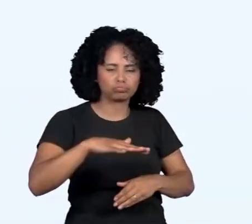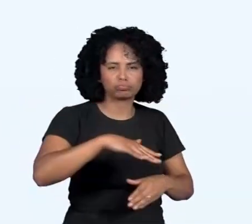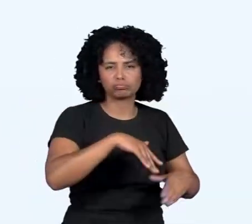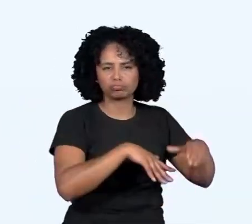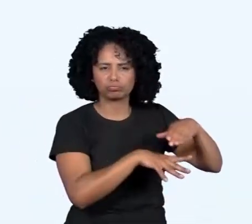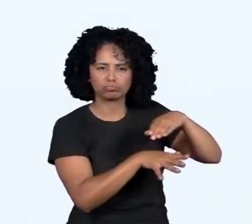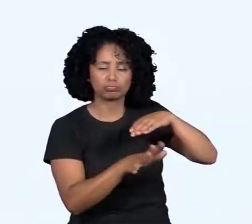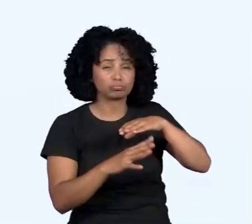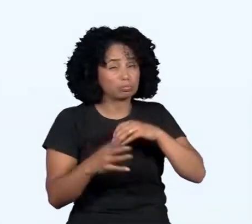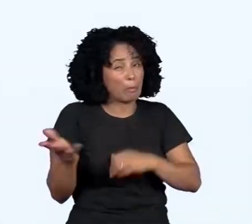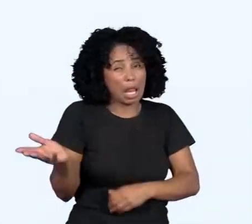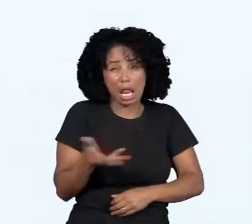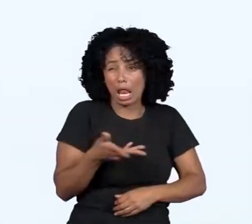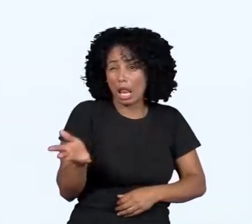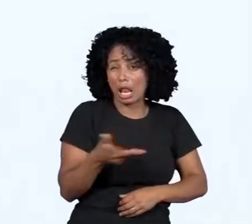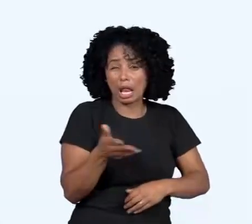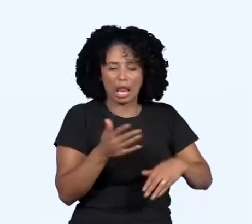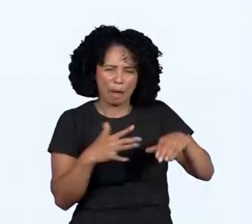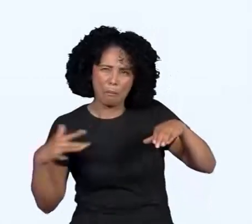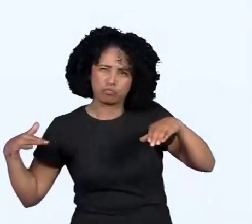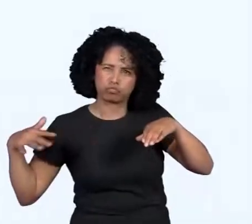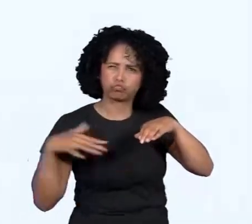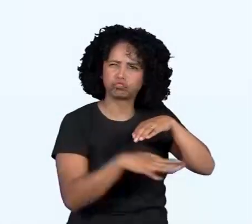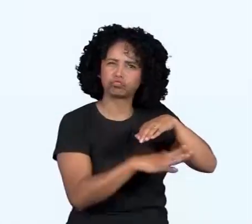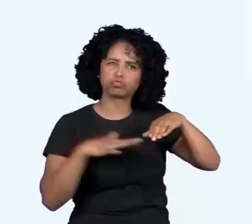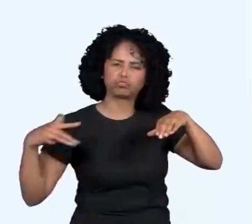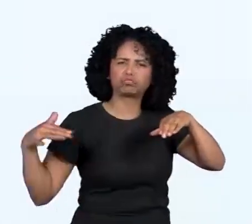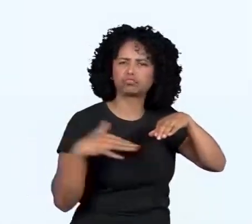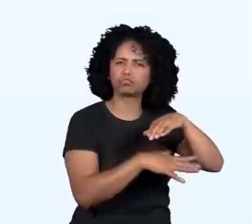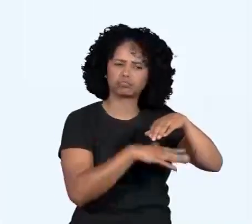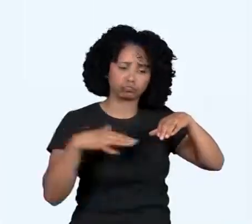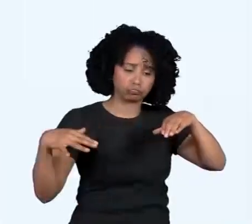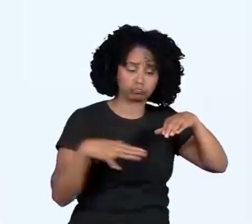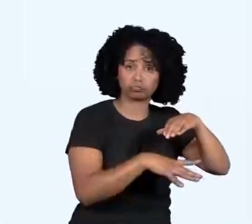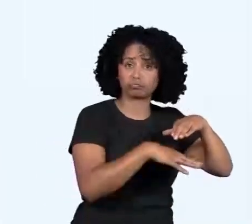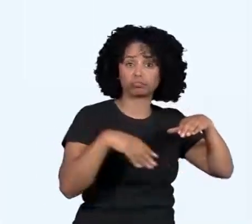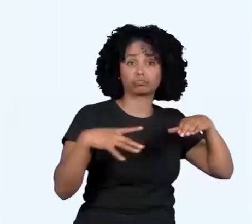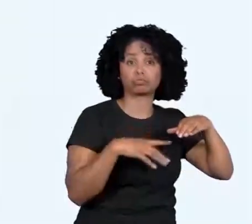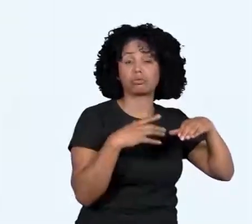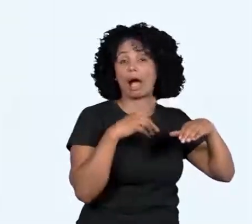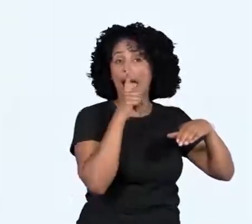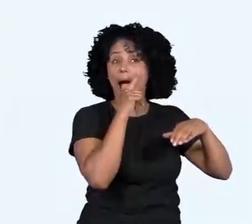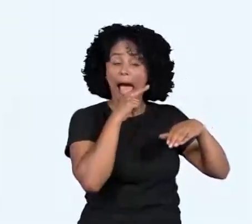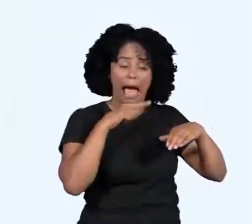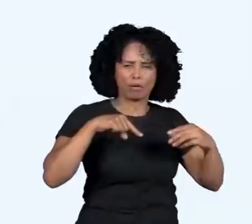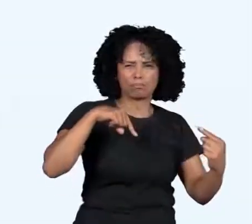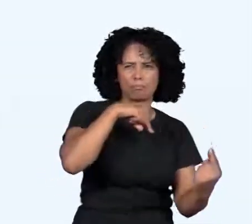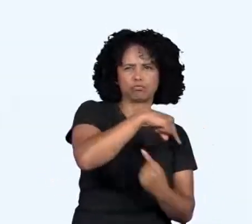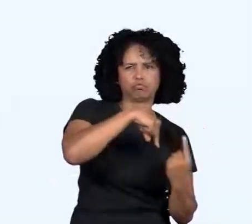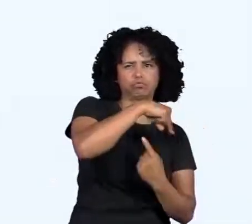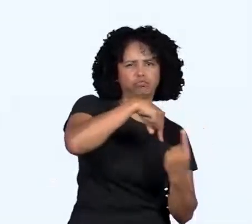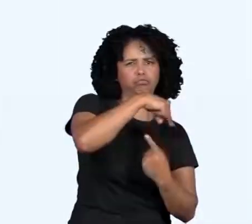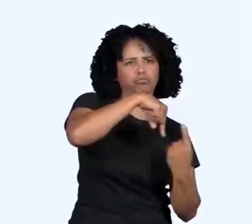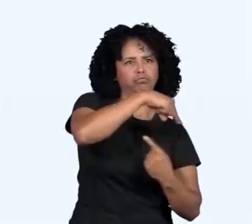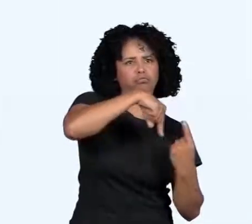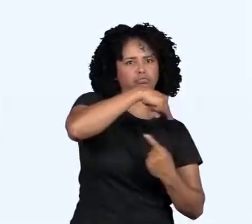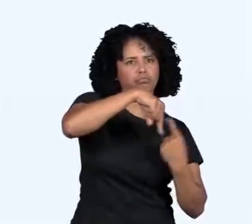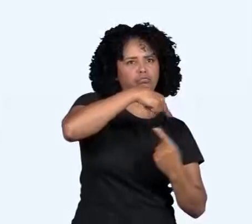grande velocidade, passa por turbinas. O movimento da água nas pás da turbina aciona um dínamo.